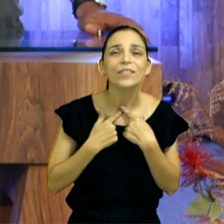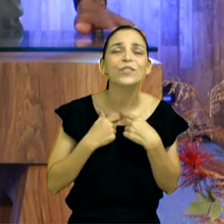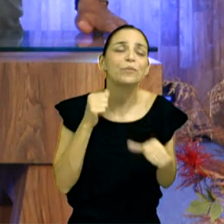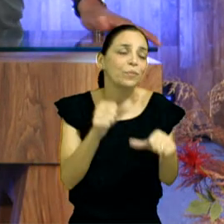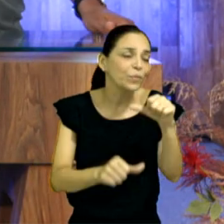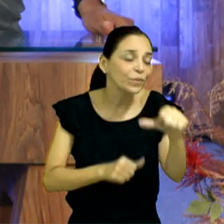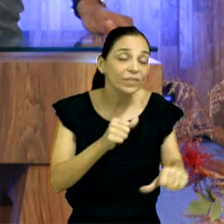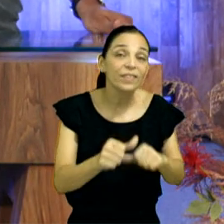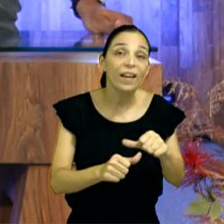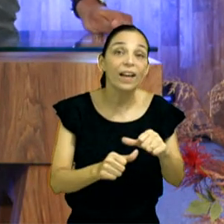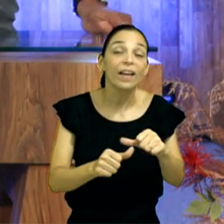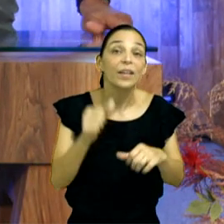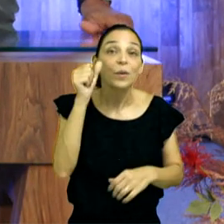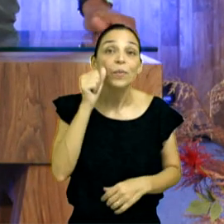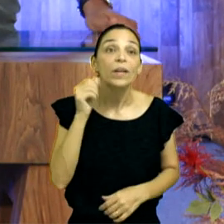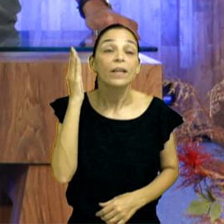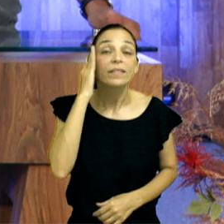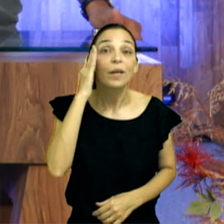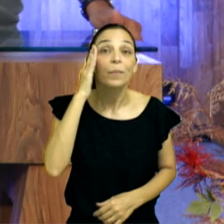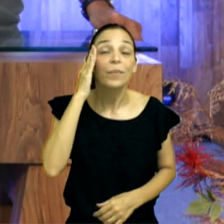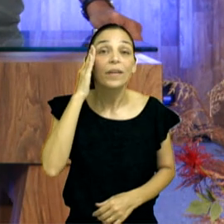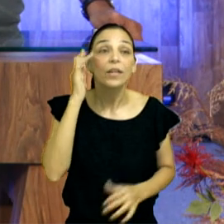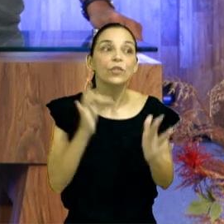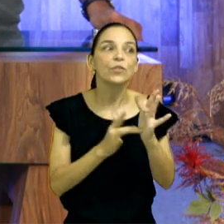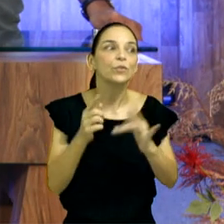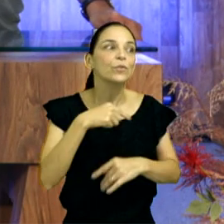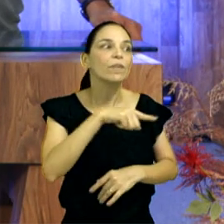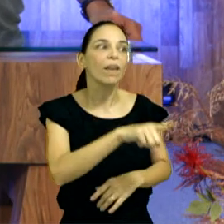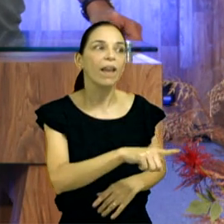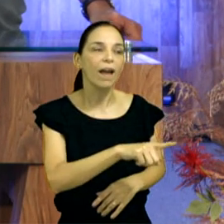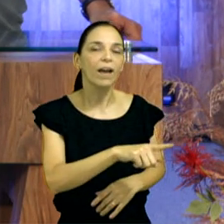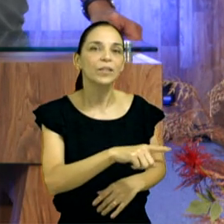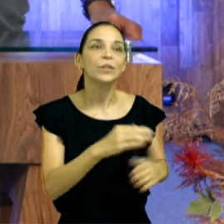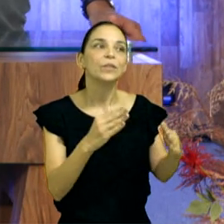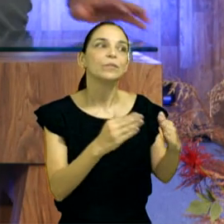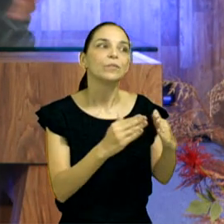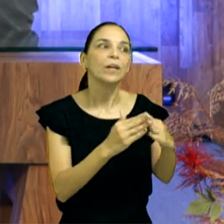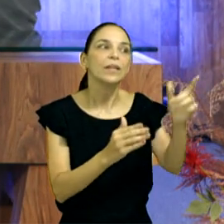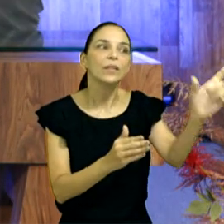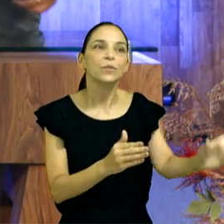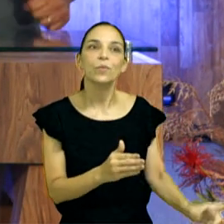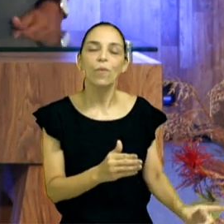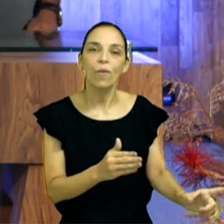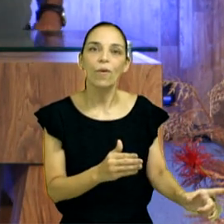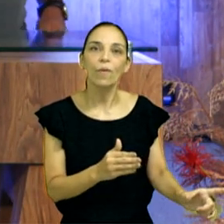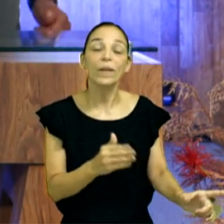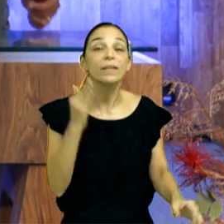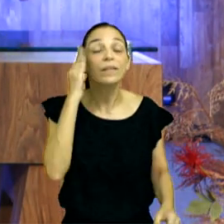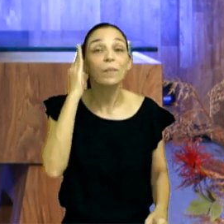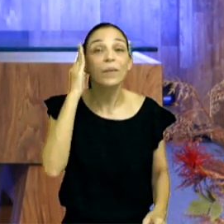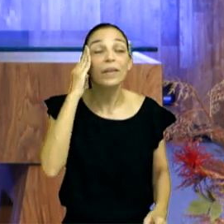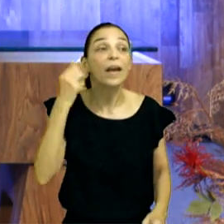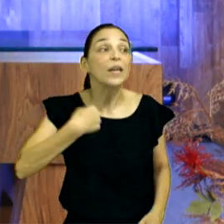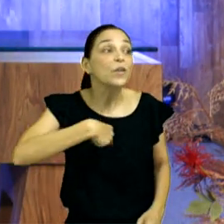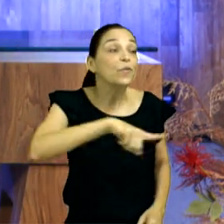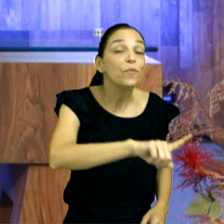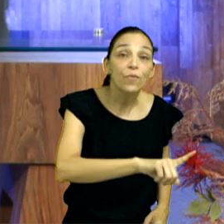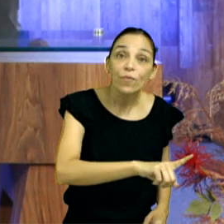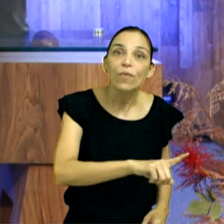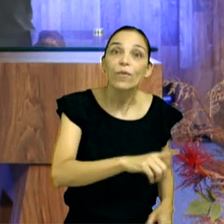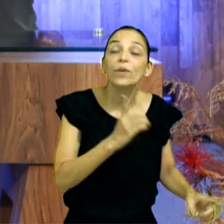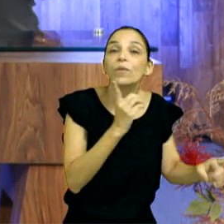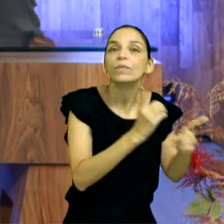Jesus estaria ali na casa de Simão, o leproso, este homem aqui, que a Bíblia cita o seu nome nos outros evangelhos, mas da mulher não.